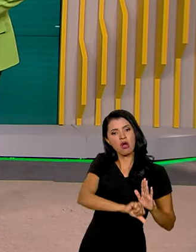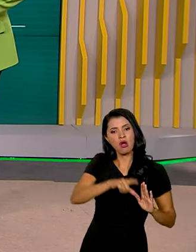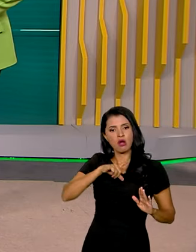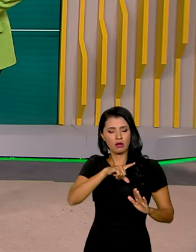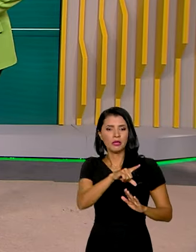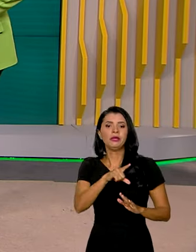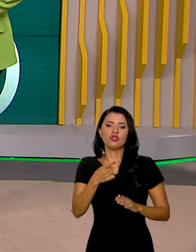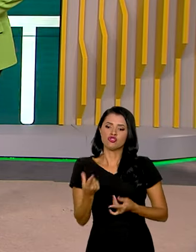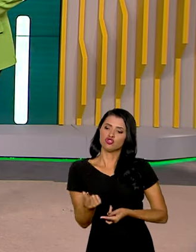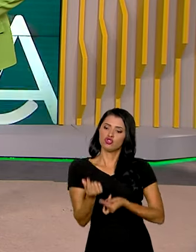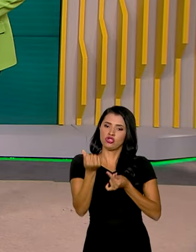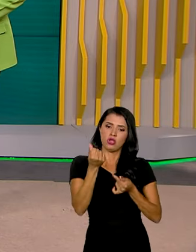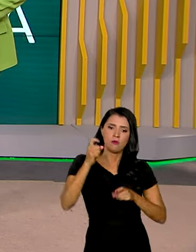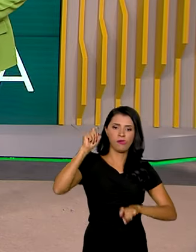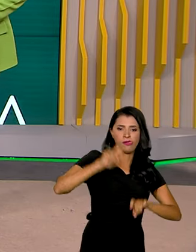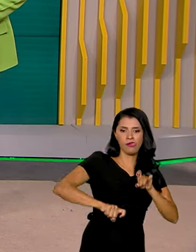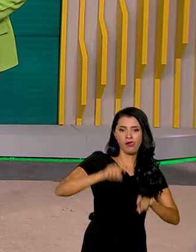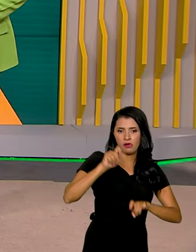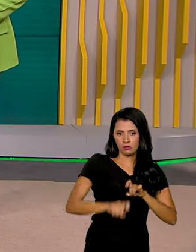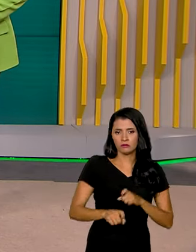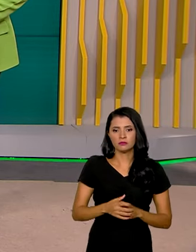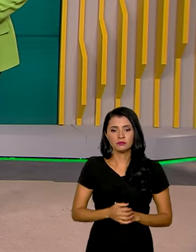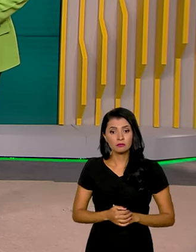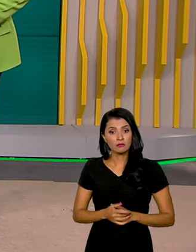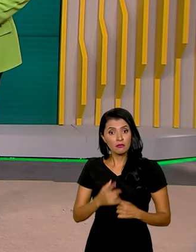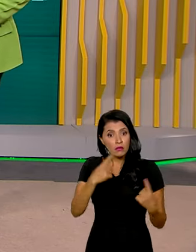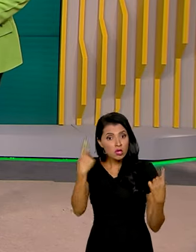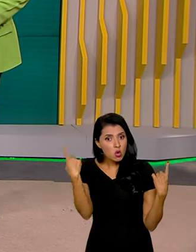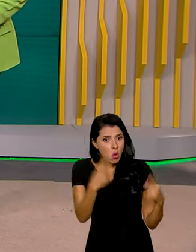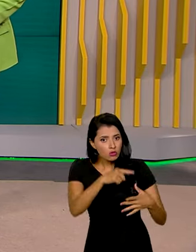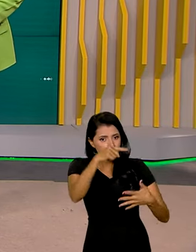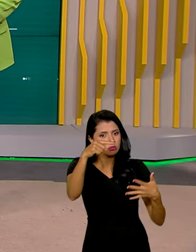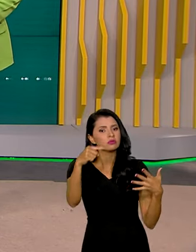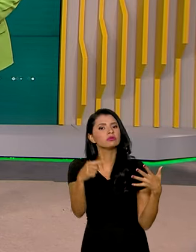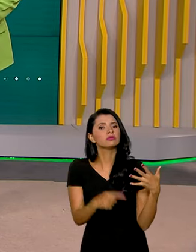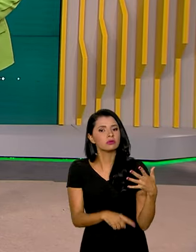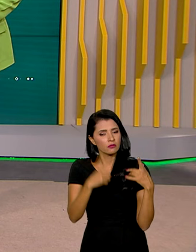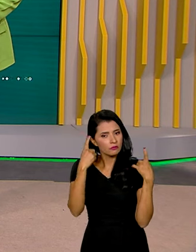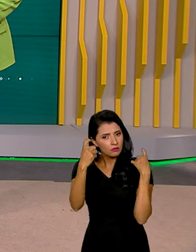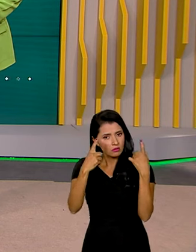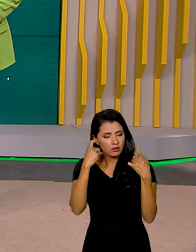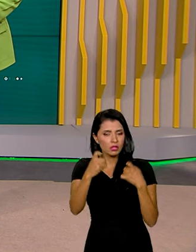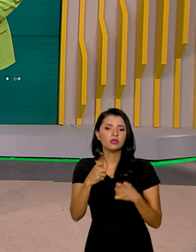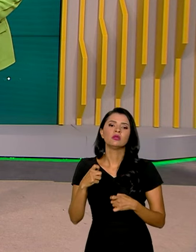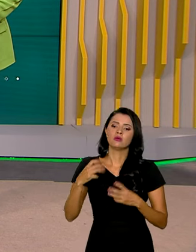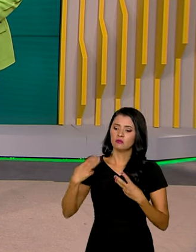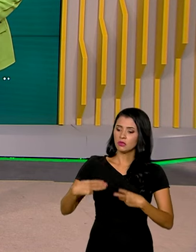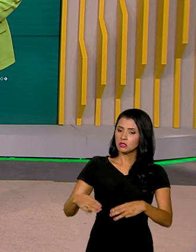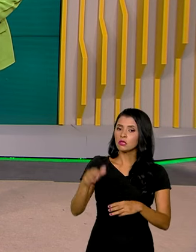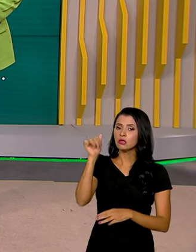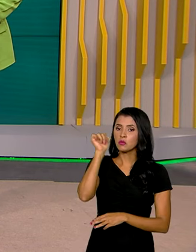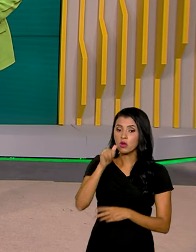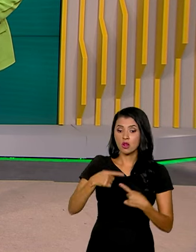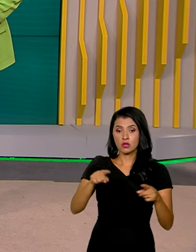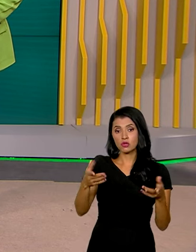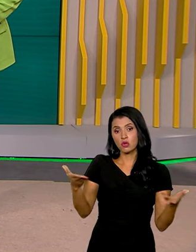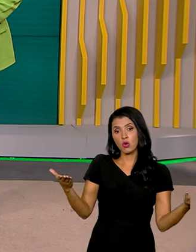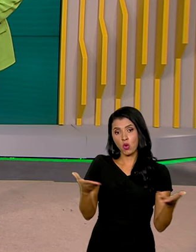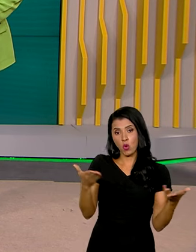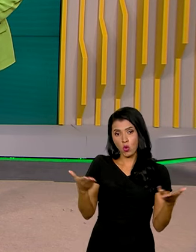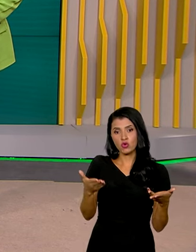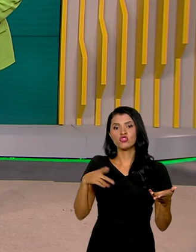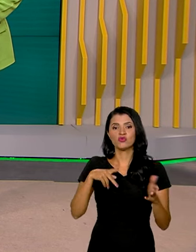patrimonial e sexual. É verdade. E para combater essas práticas violentas, o Ministério das Mulheres lançou hoje a